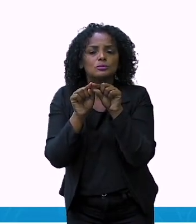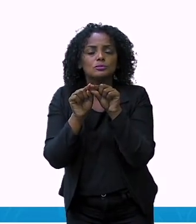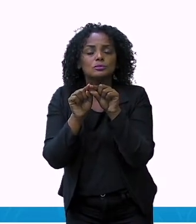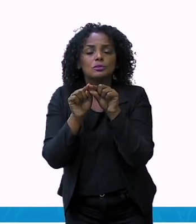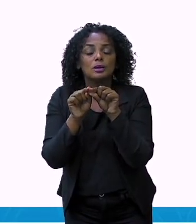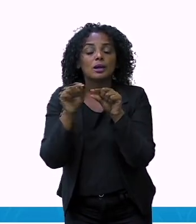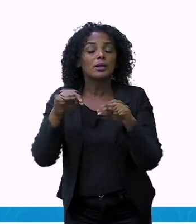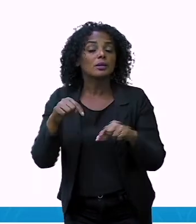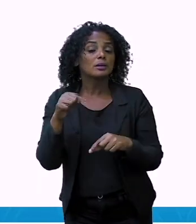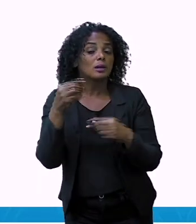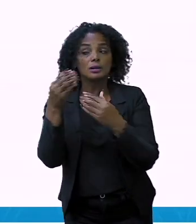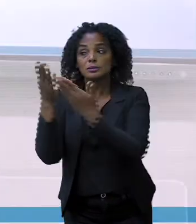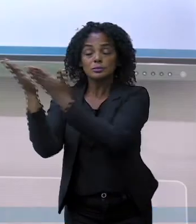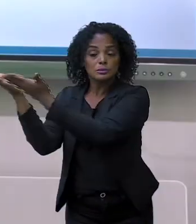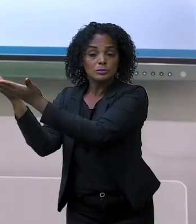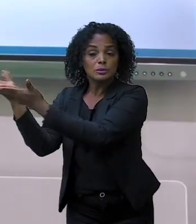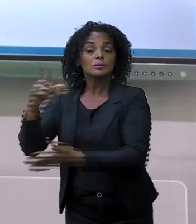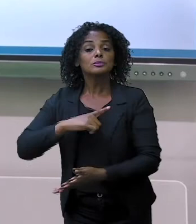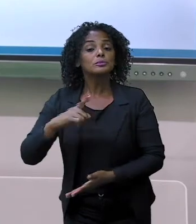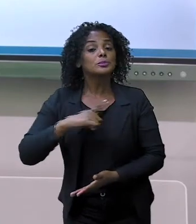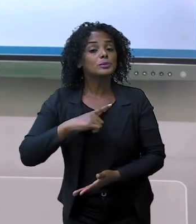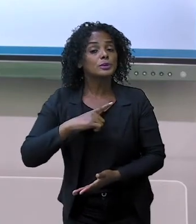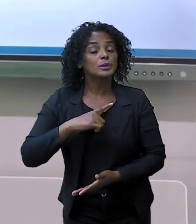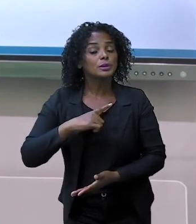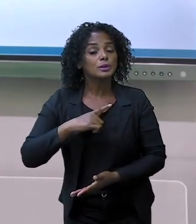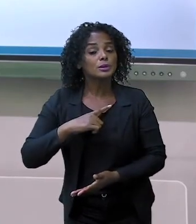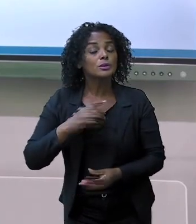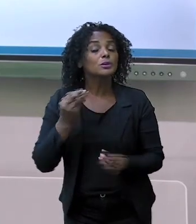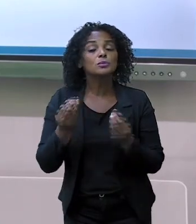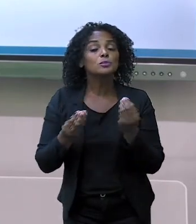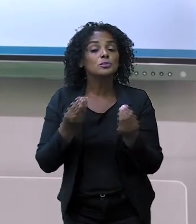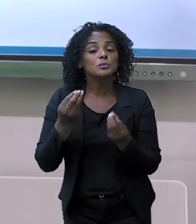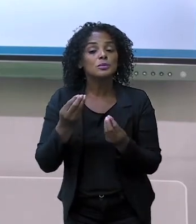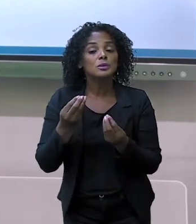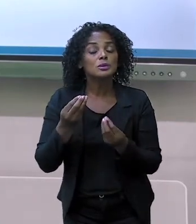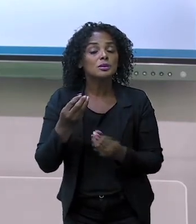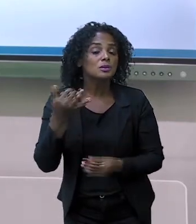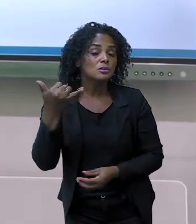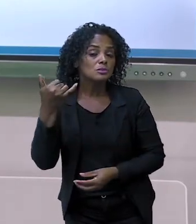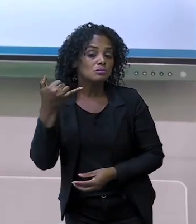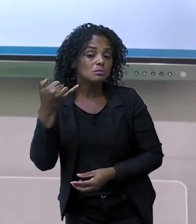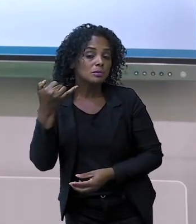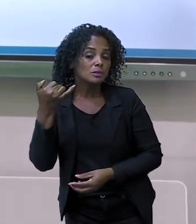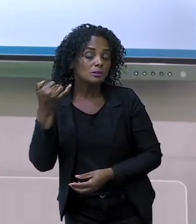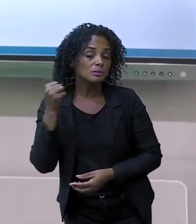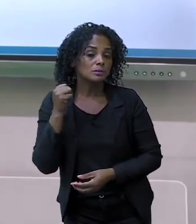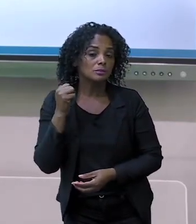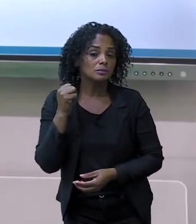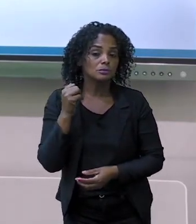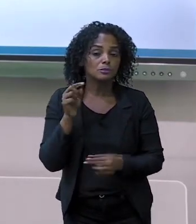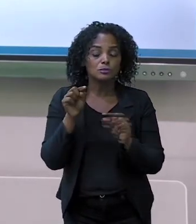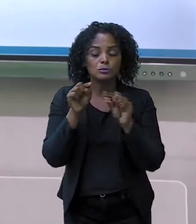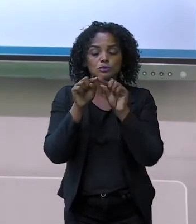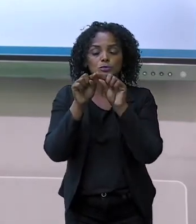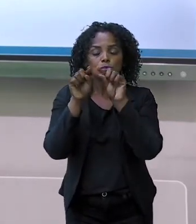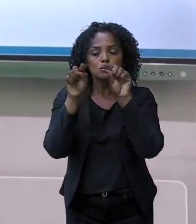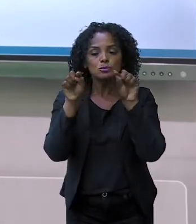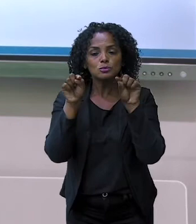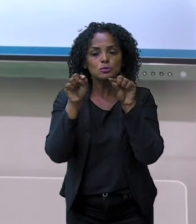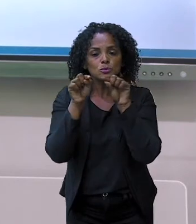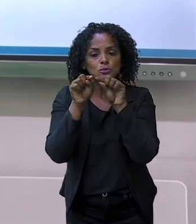um pincel, então ele é uma unidade, certo? Um cubo, uma